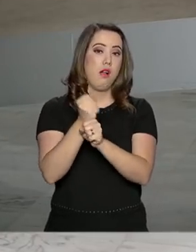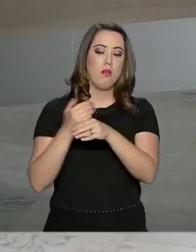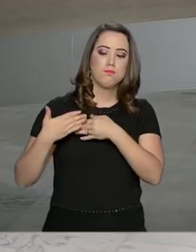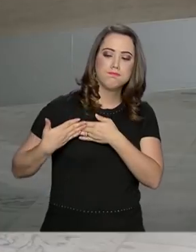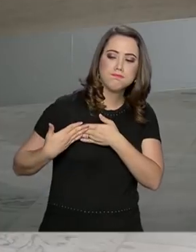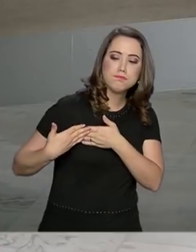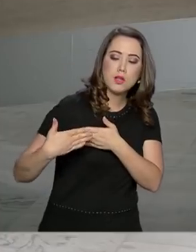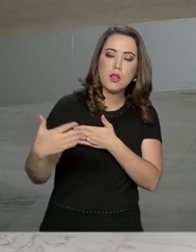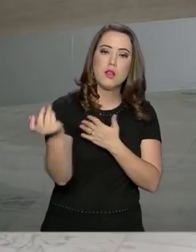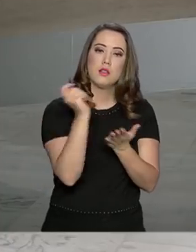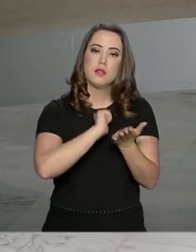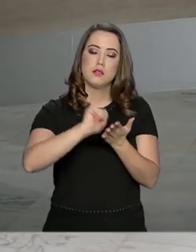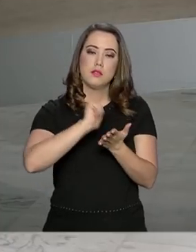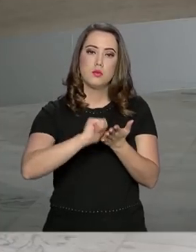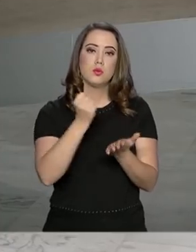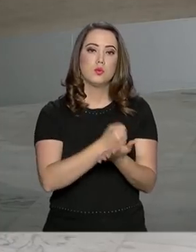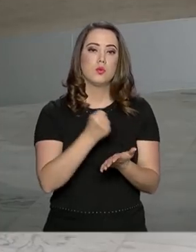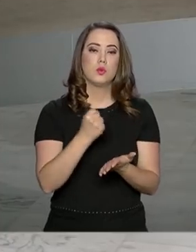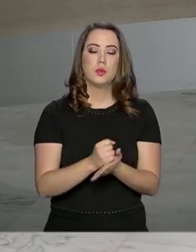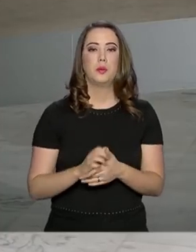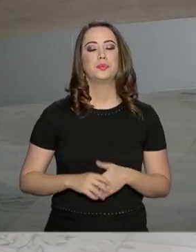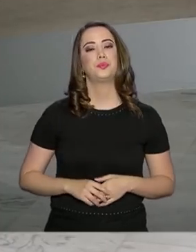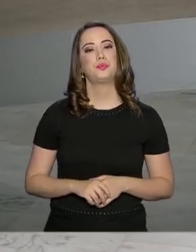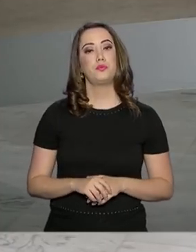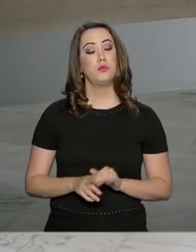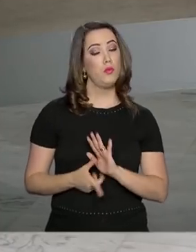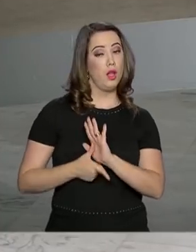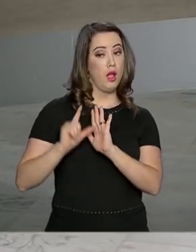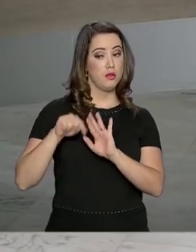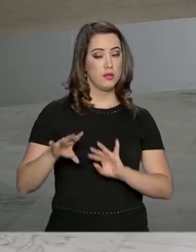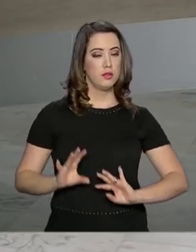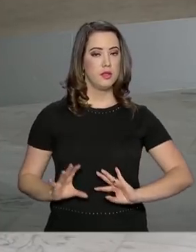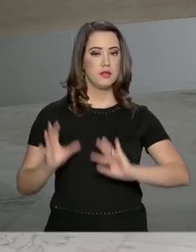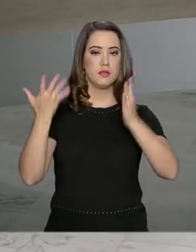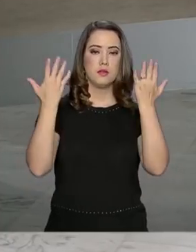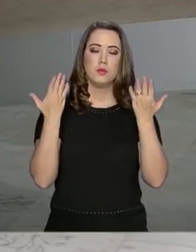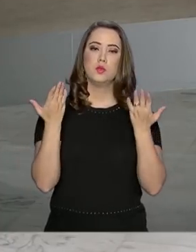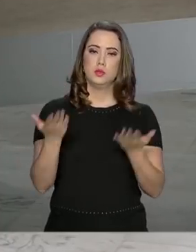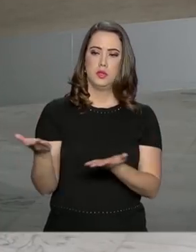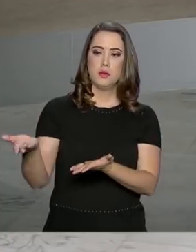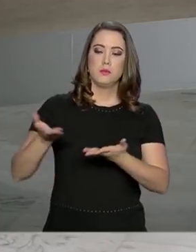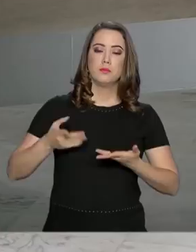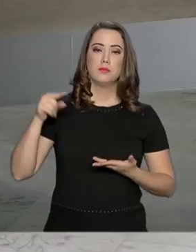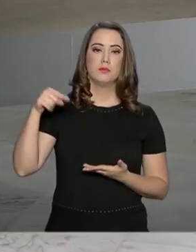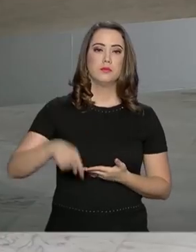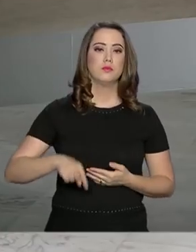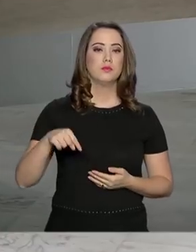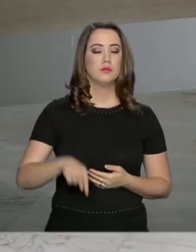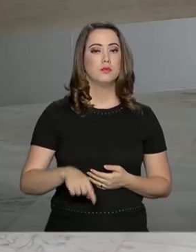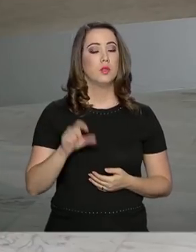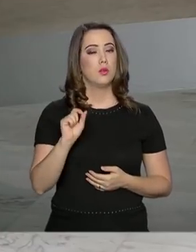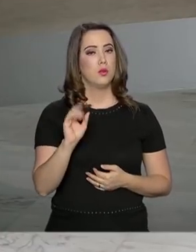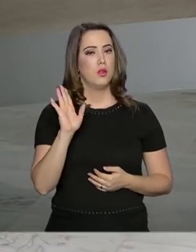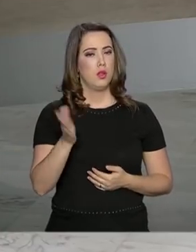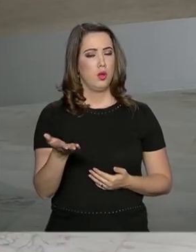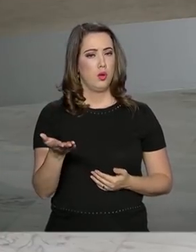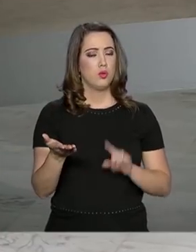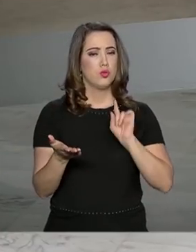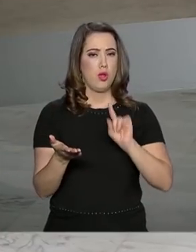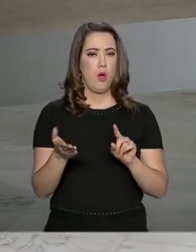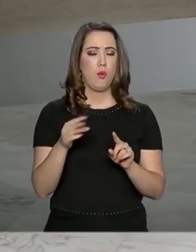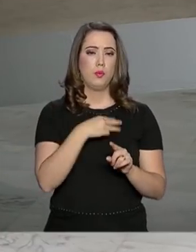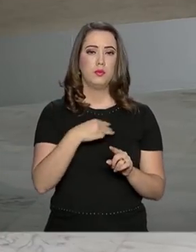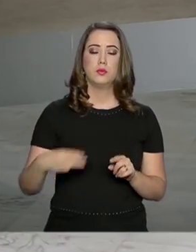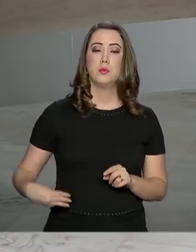da assinatura dos contratos. Antes dessa cerimônia, o presidente Jair Bolsonaro recebe aqui no Palácio do Planalto, agora, o ministro da